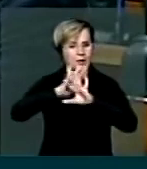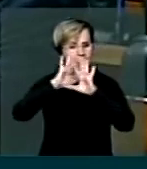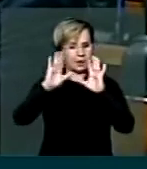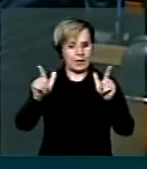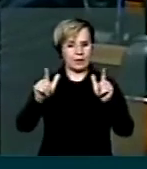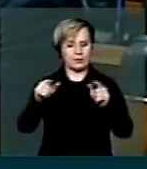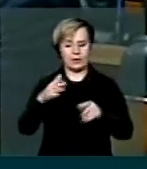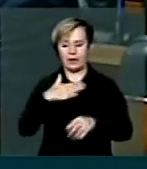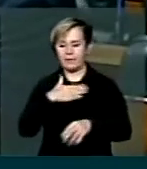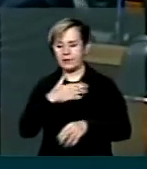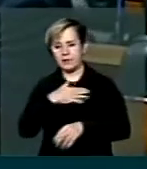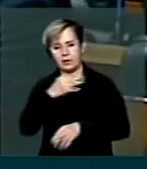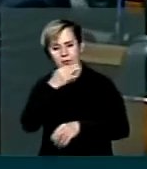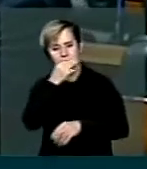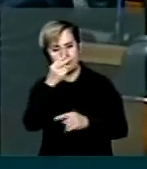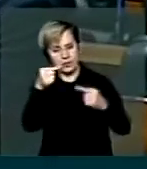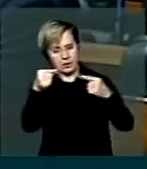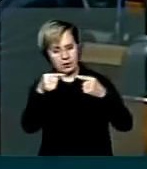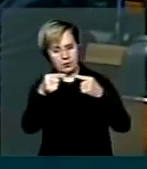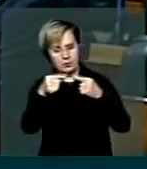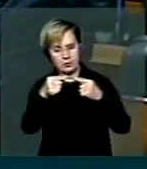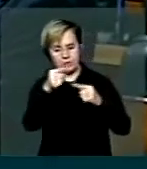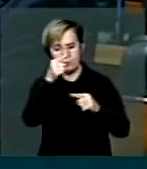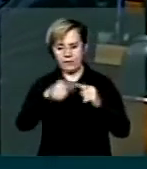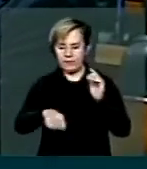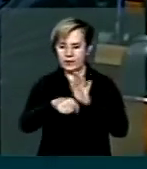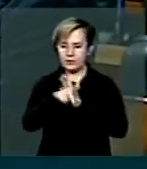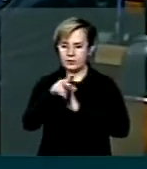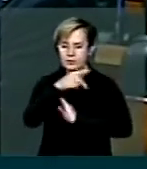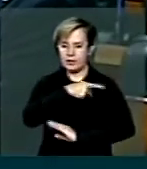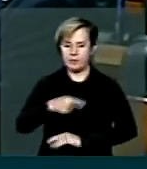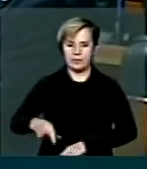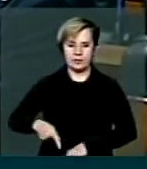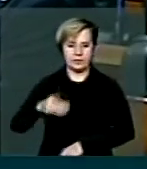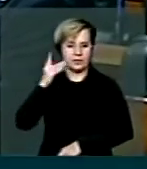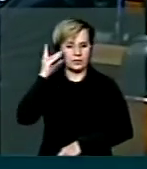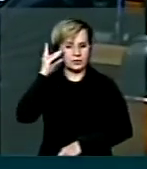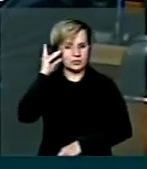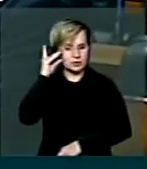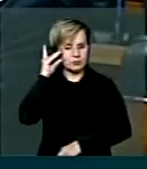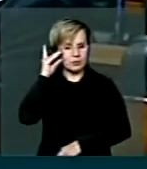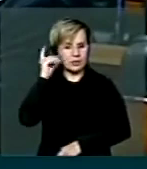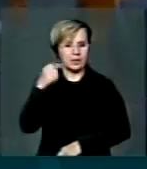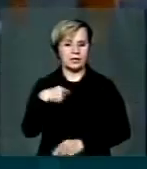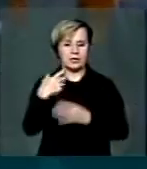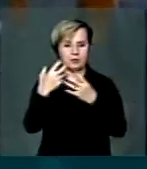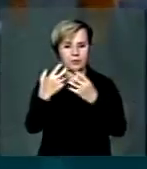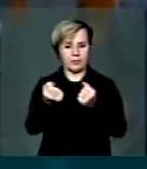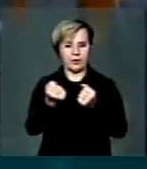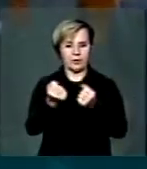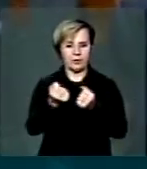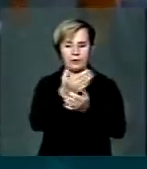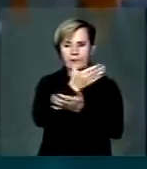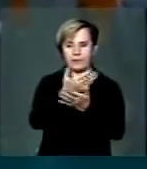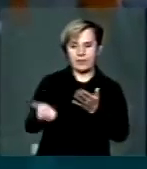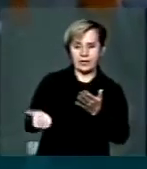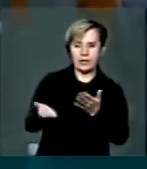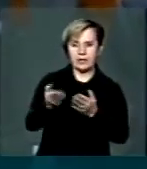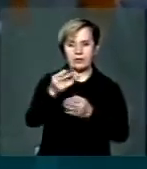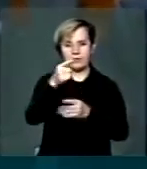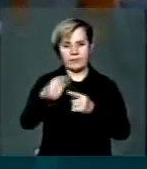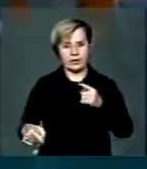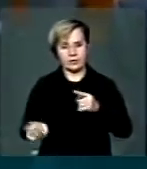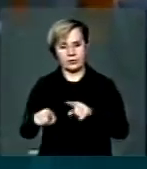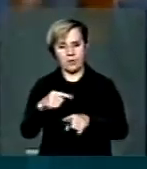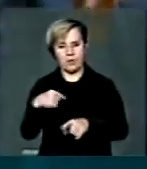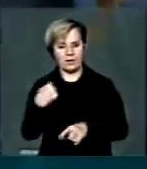posição em relação ao veto da presidenta Dilma é pela derrubada do veto, mas compreendo que nós,